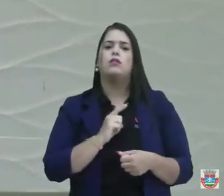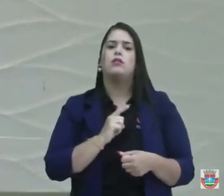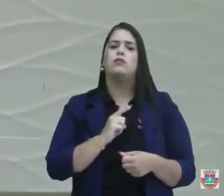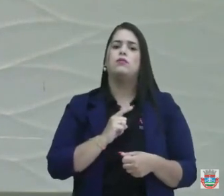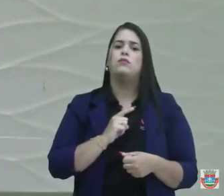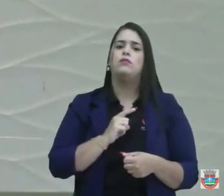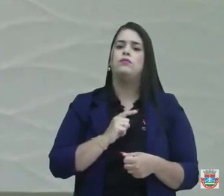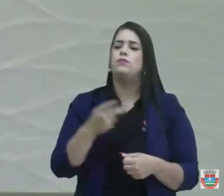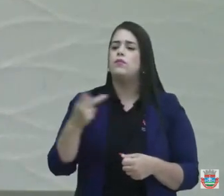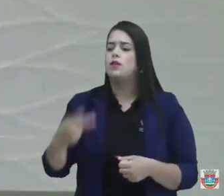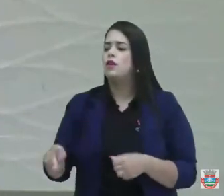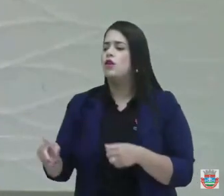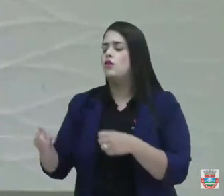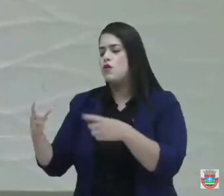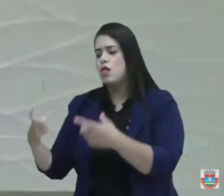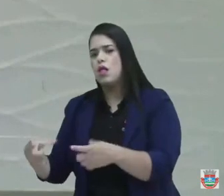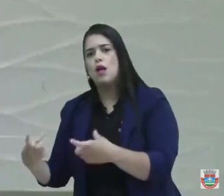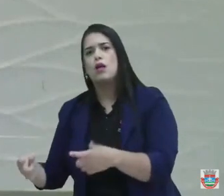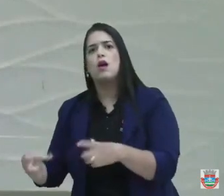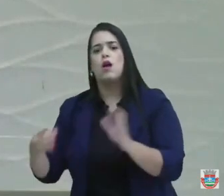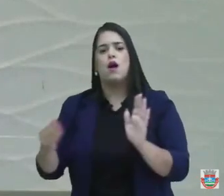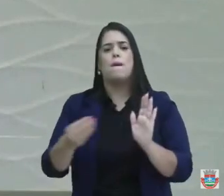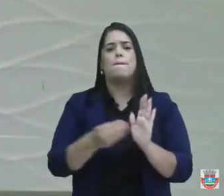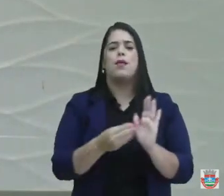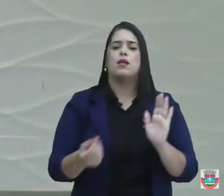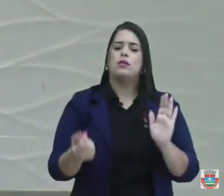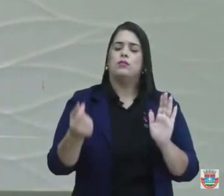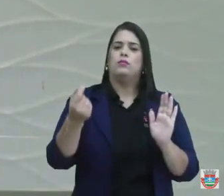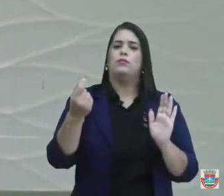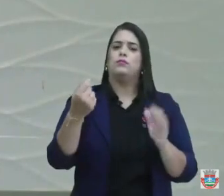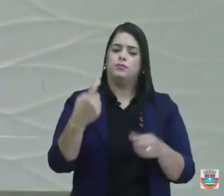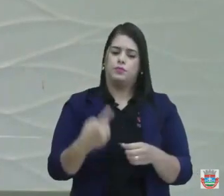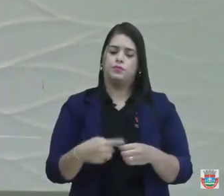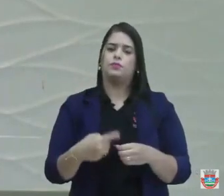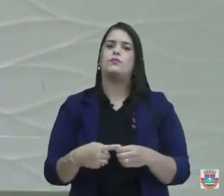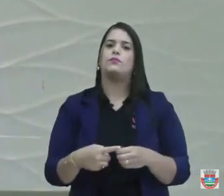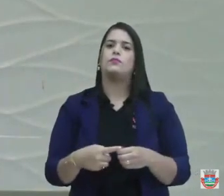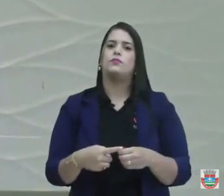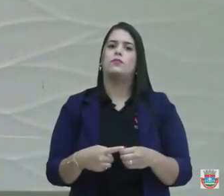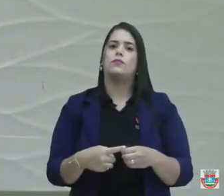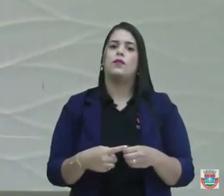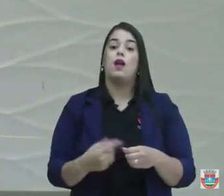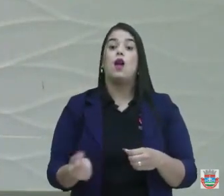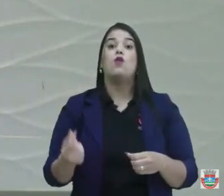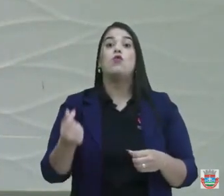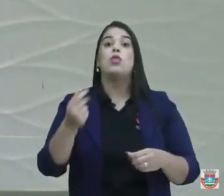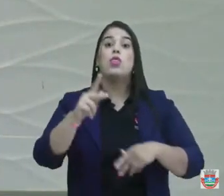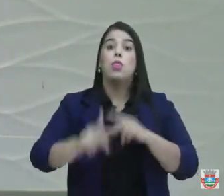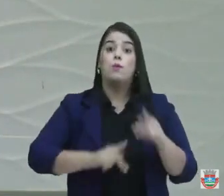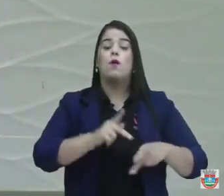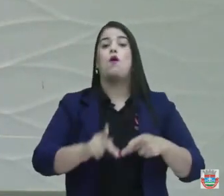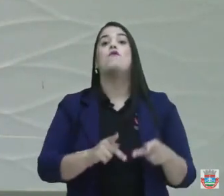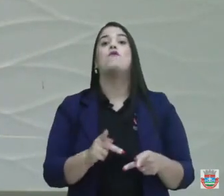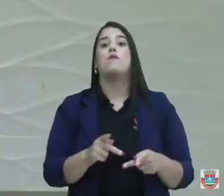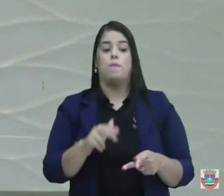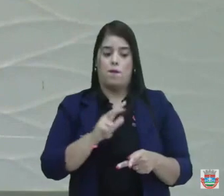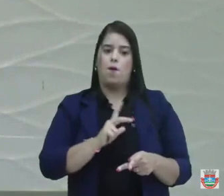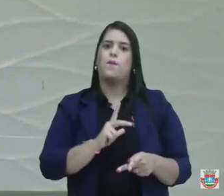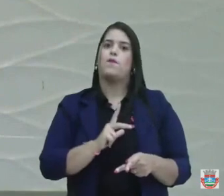região a emenda para ser atendida pelo orçamento municipal. É o orçamento do povo. É o dinheiro do povo.